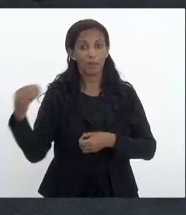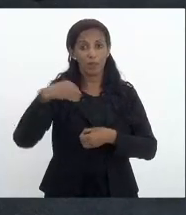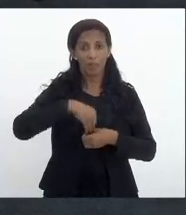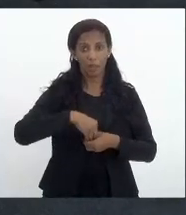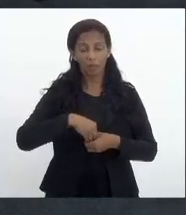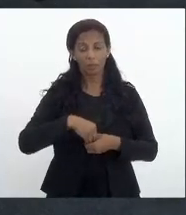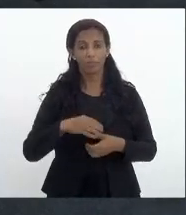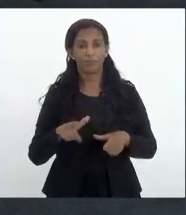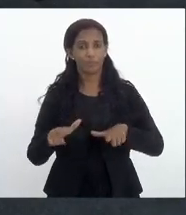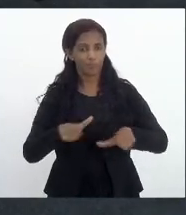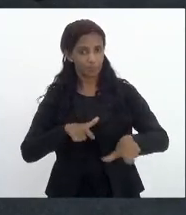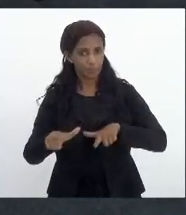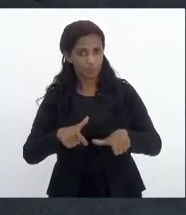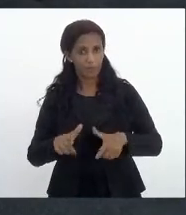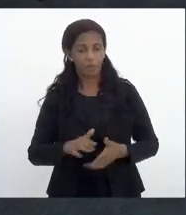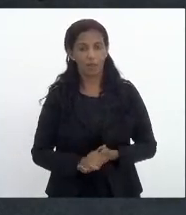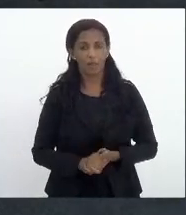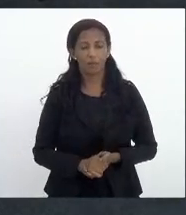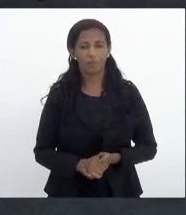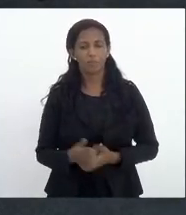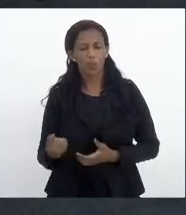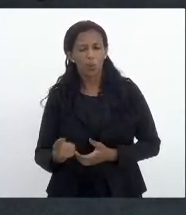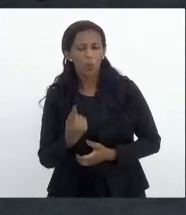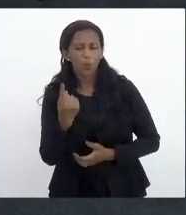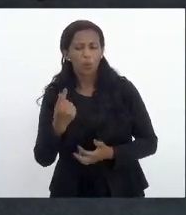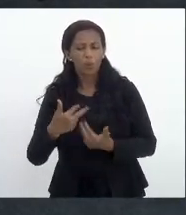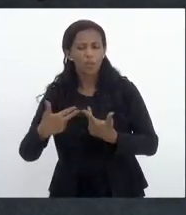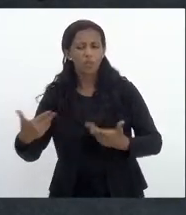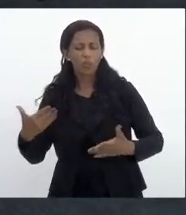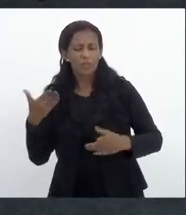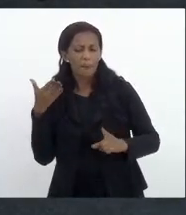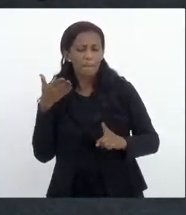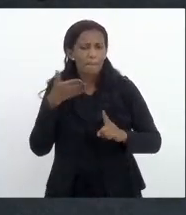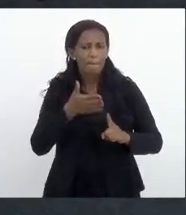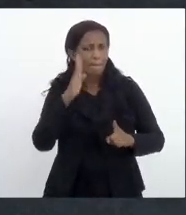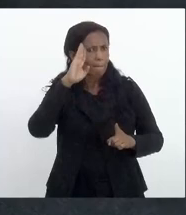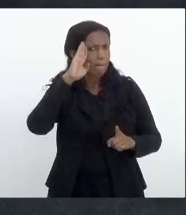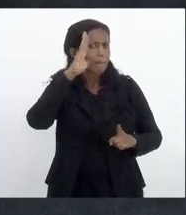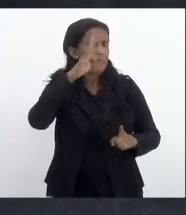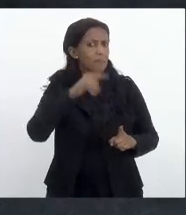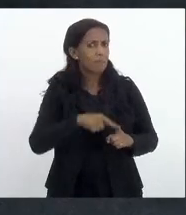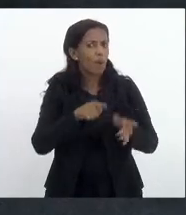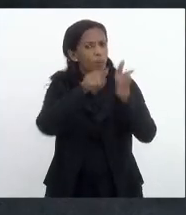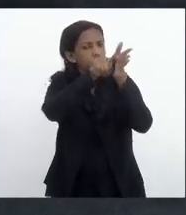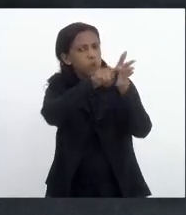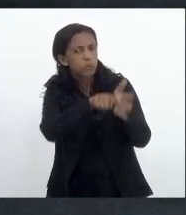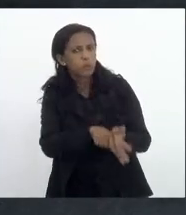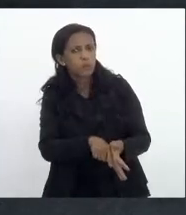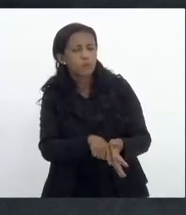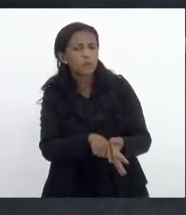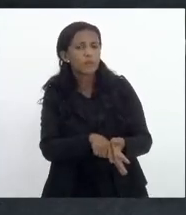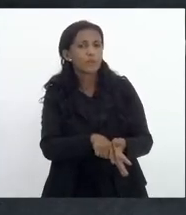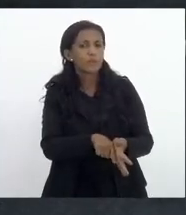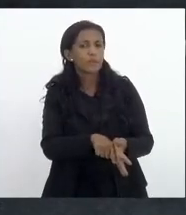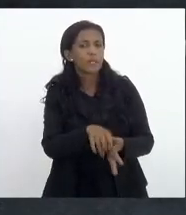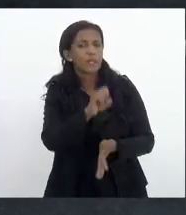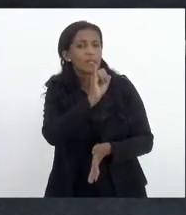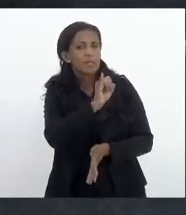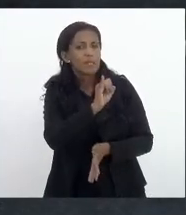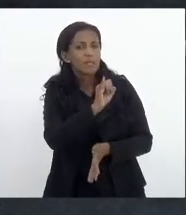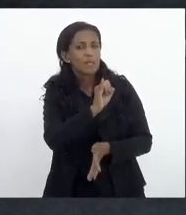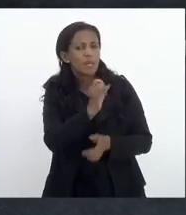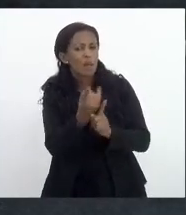desse plano de trabalho uma das questões centrais era verificar se as